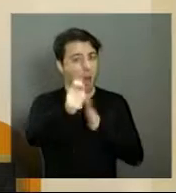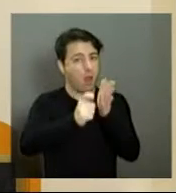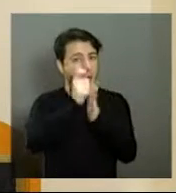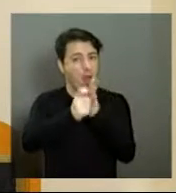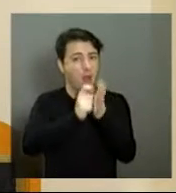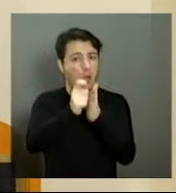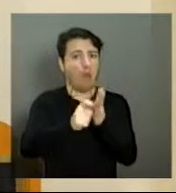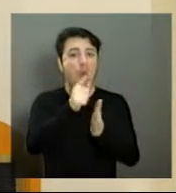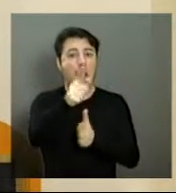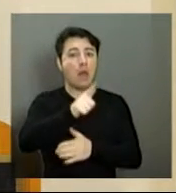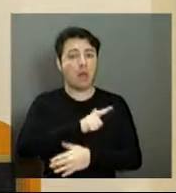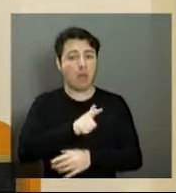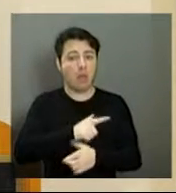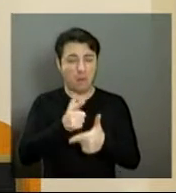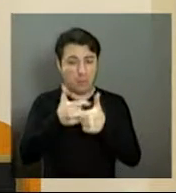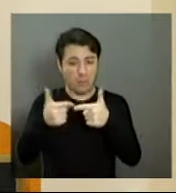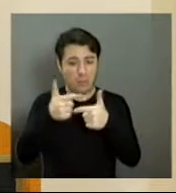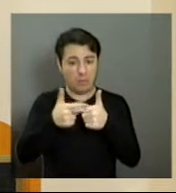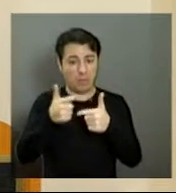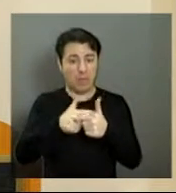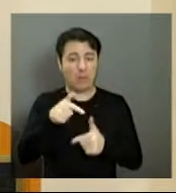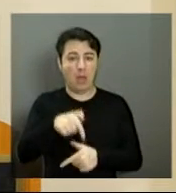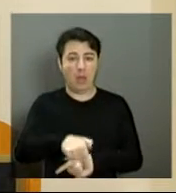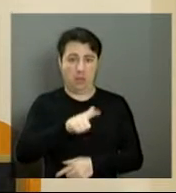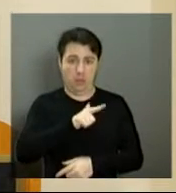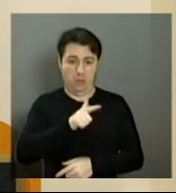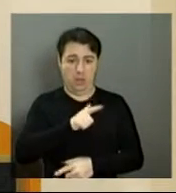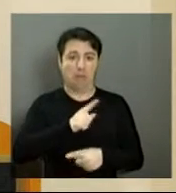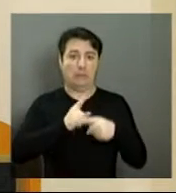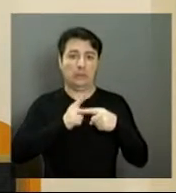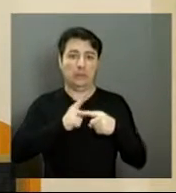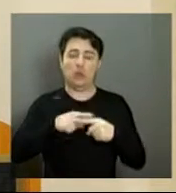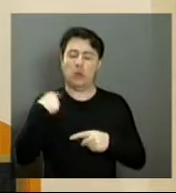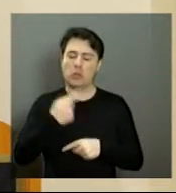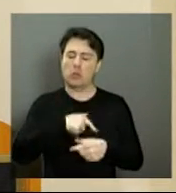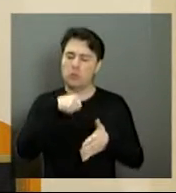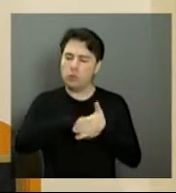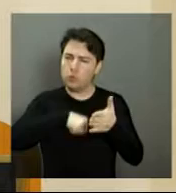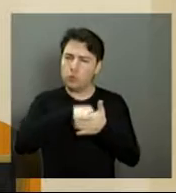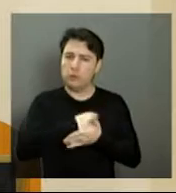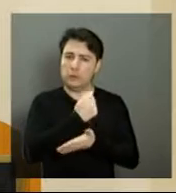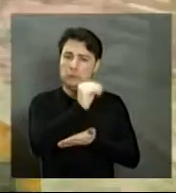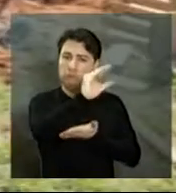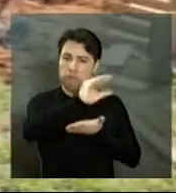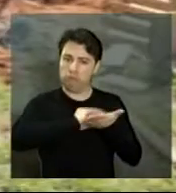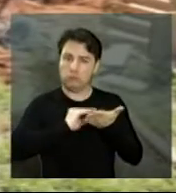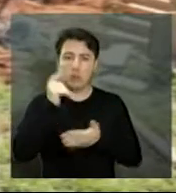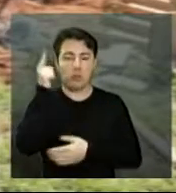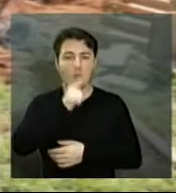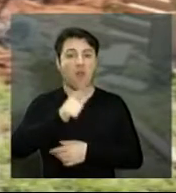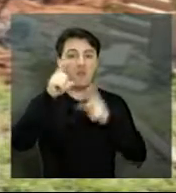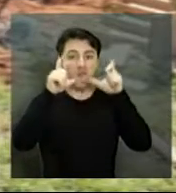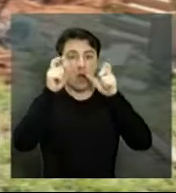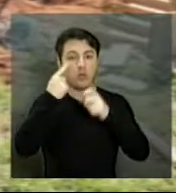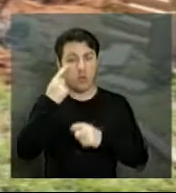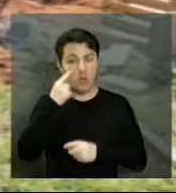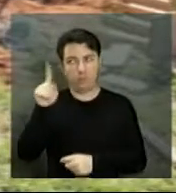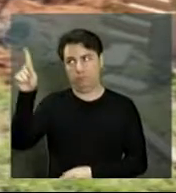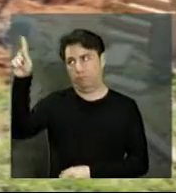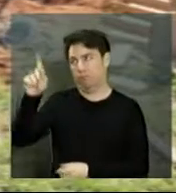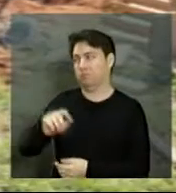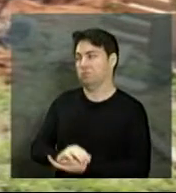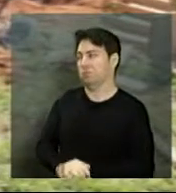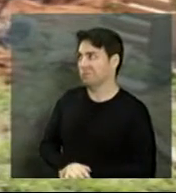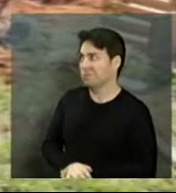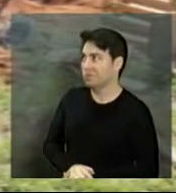tentam tomar de assalto essa nossa obra. Nós lutamos muito para trazer essa emenda para Araraquara. Está aí a foto. Muitas vezes algumas